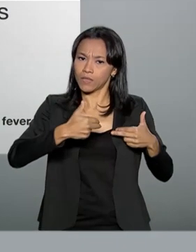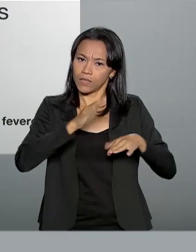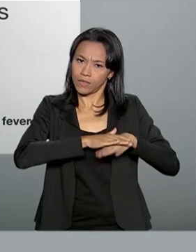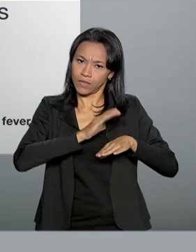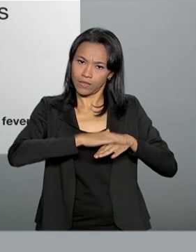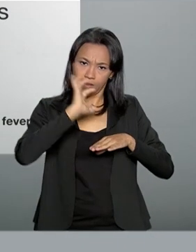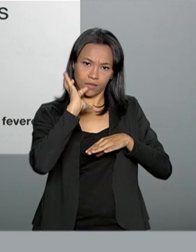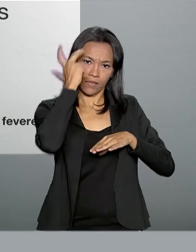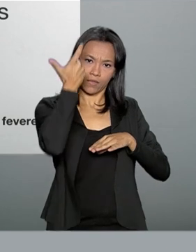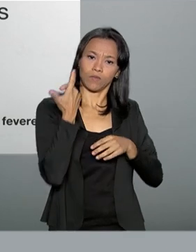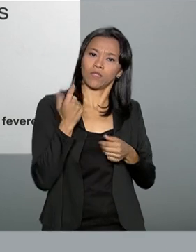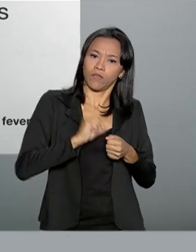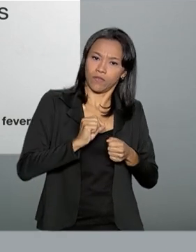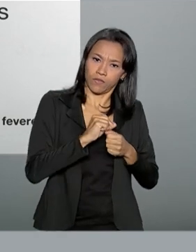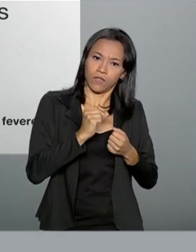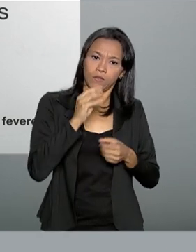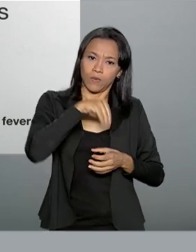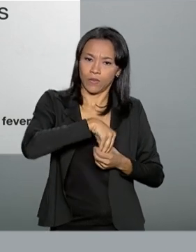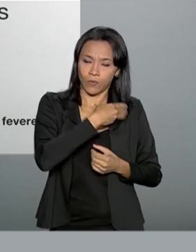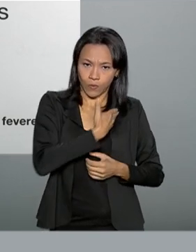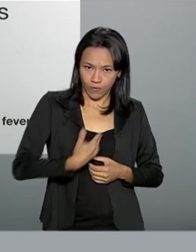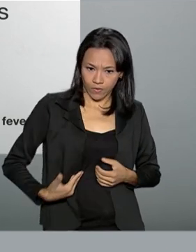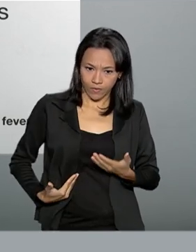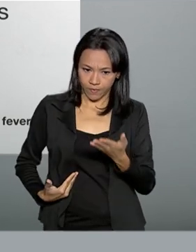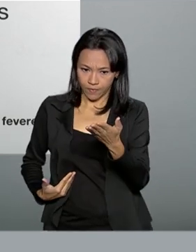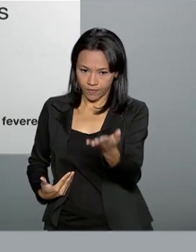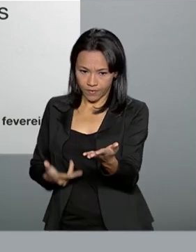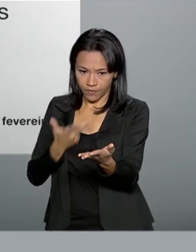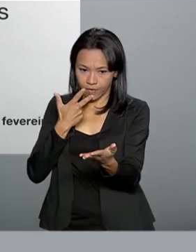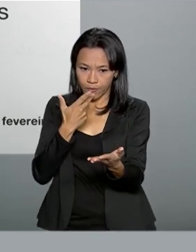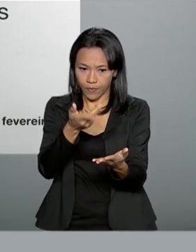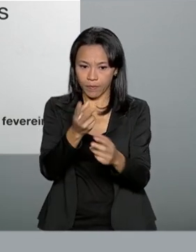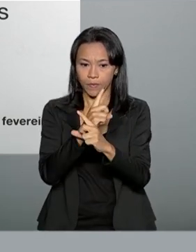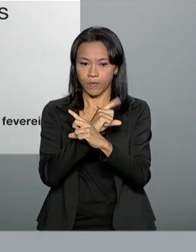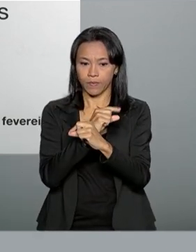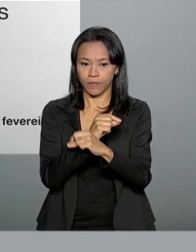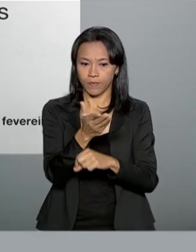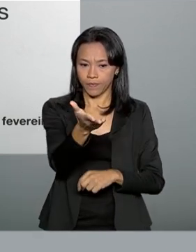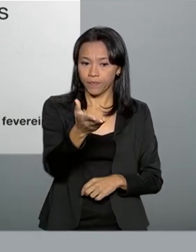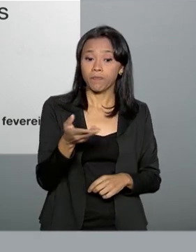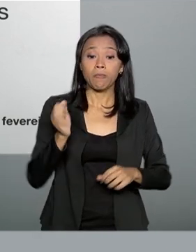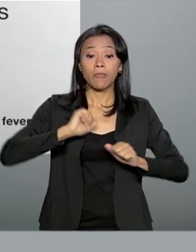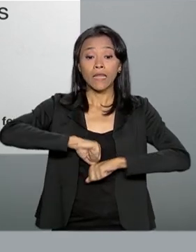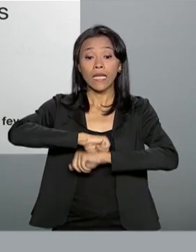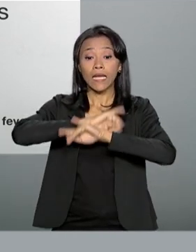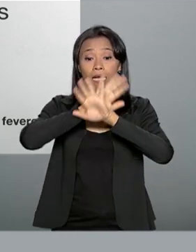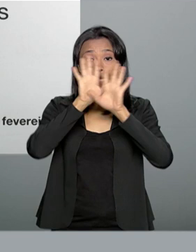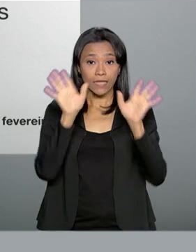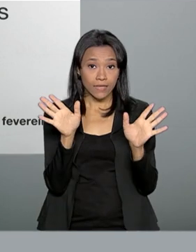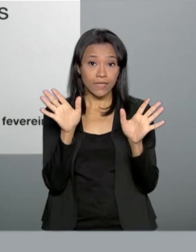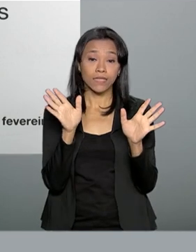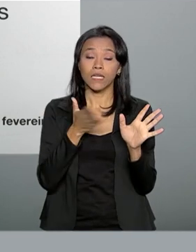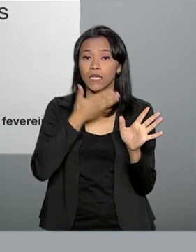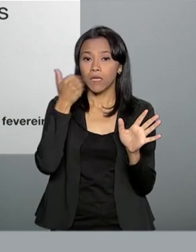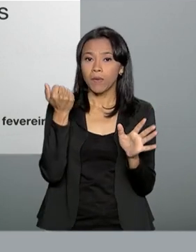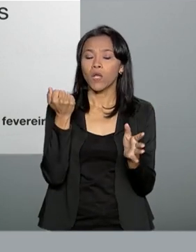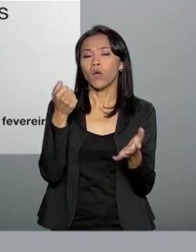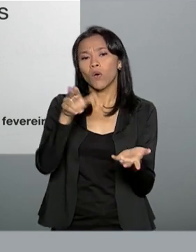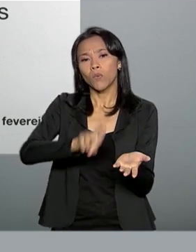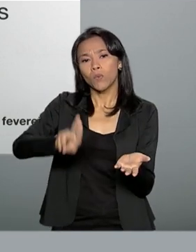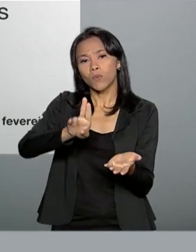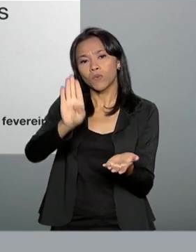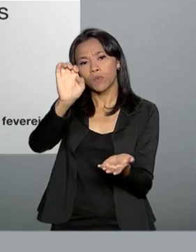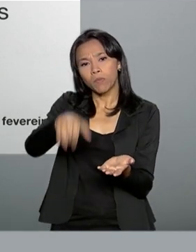período em que ele está passando aqui no hospital. Disse o presidente pelo Twitter, Para maior transparência e melhor empregabilidade do dinheiro